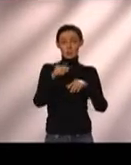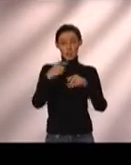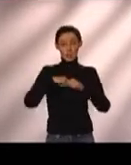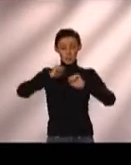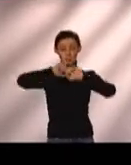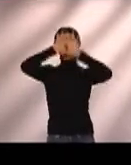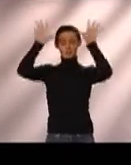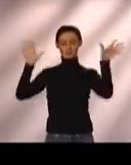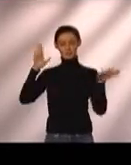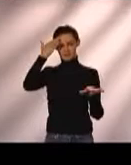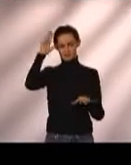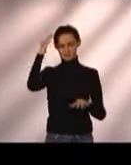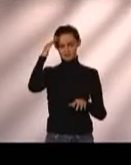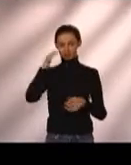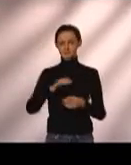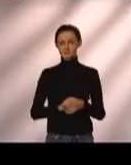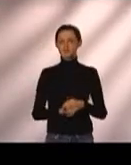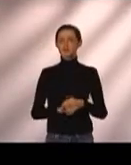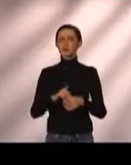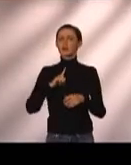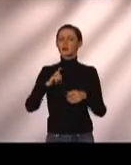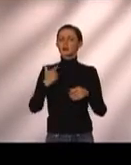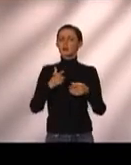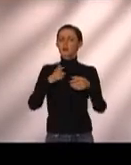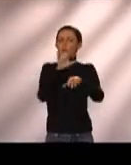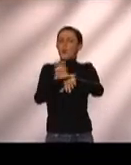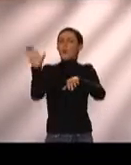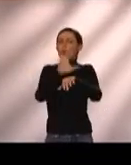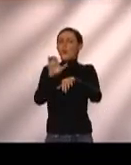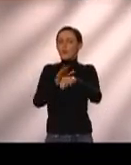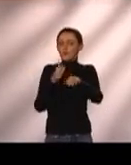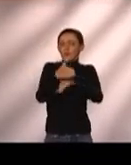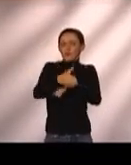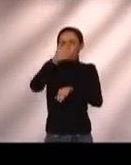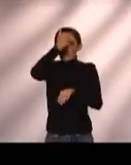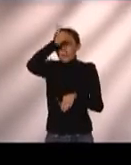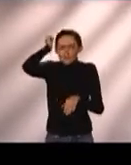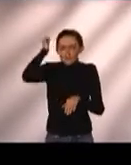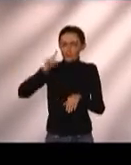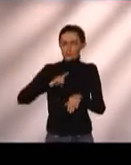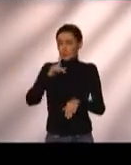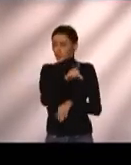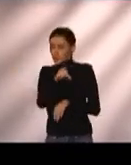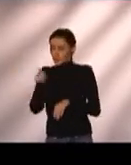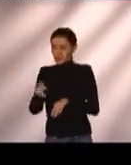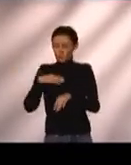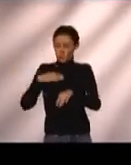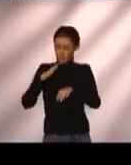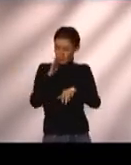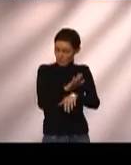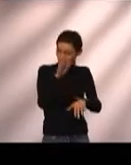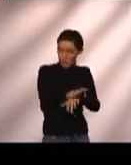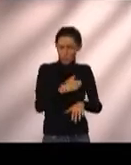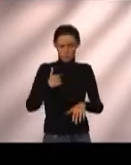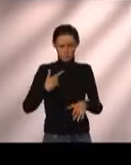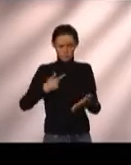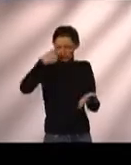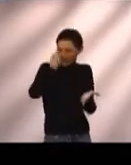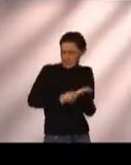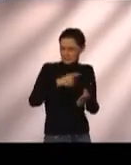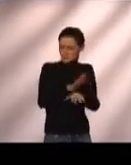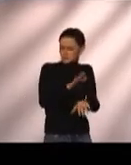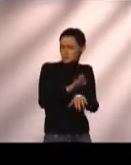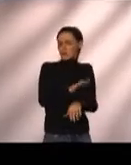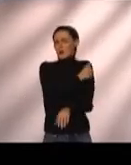curso pré-vestibular de boa qualidade, com professores capacitados, comprometidos com o programa, para os nossos